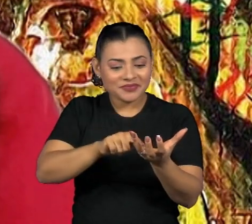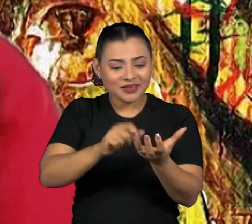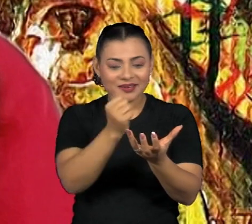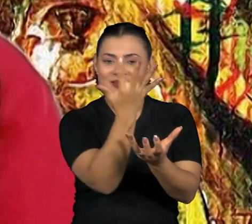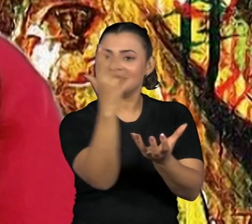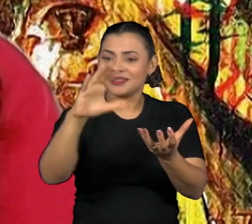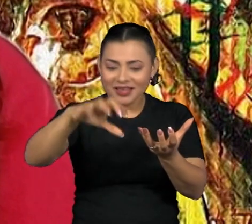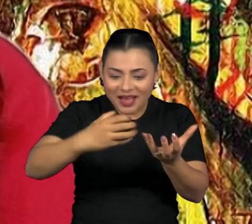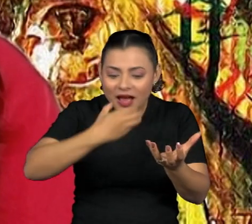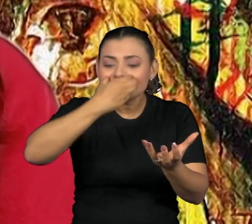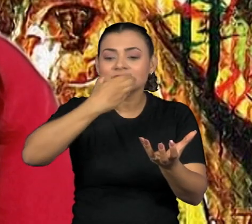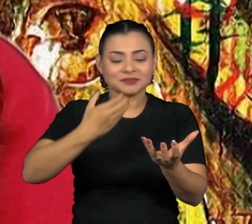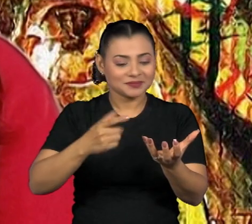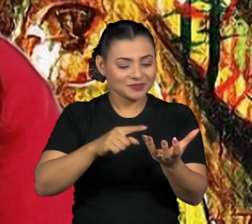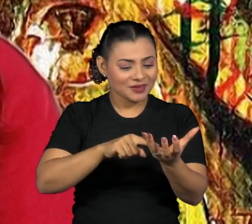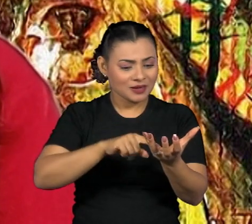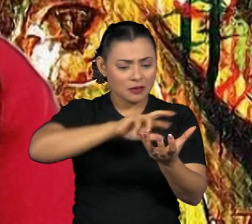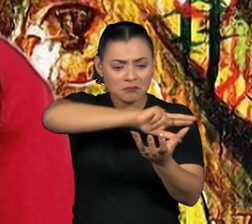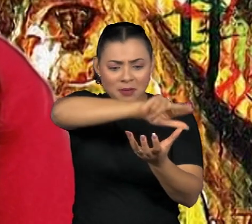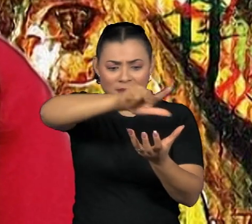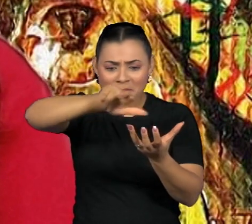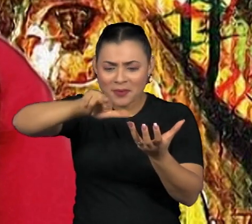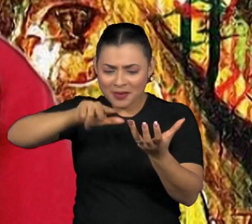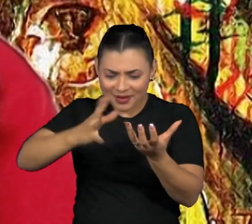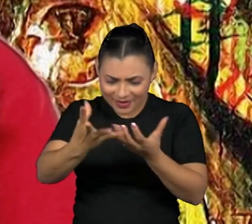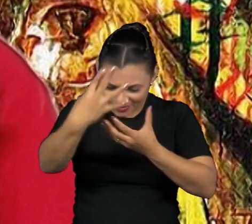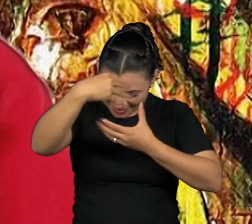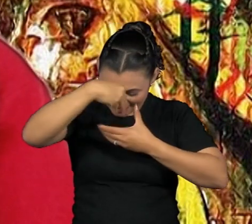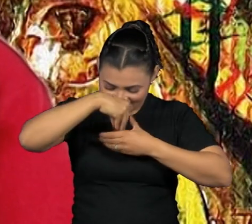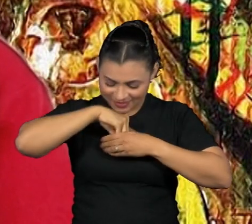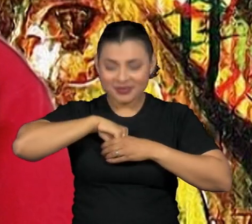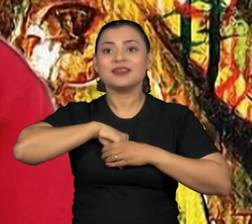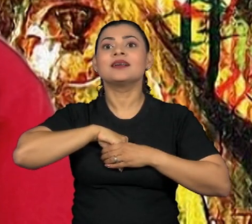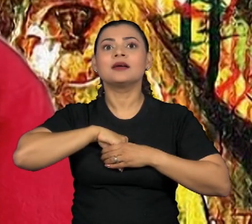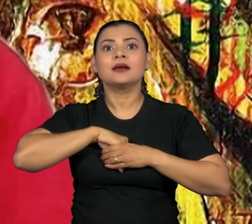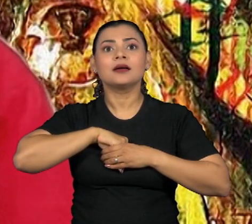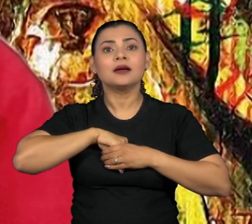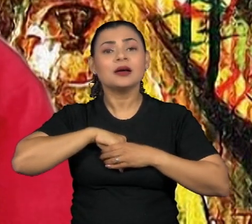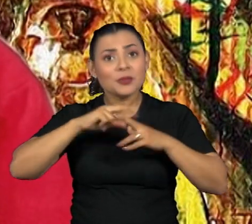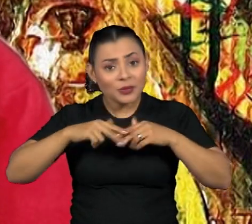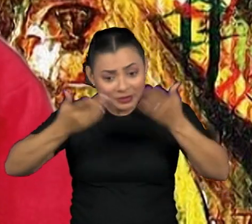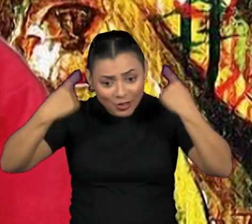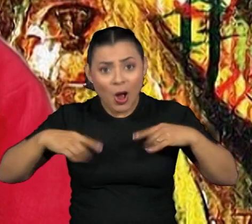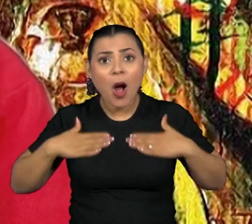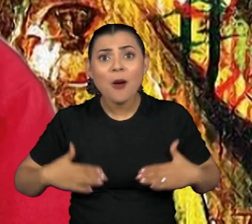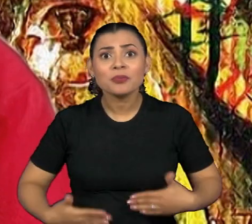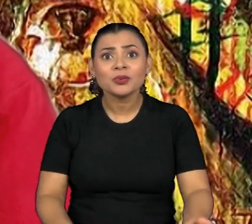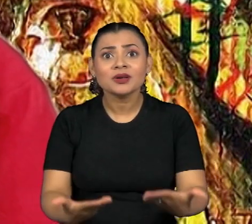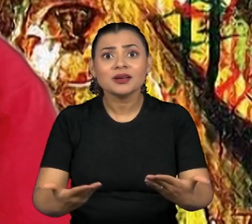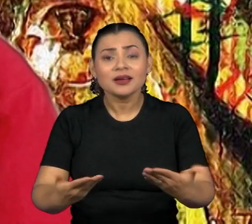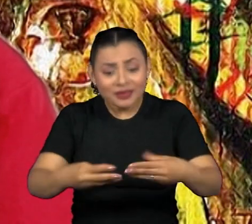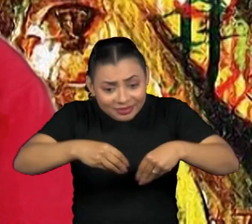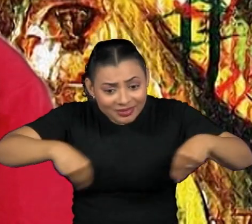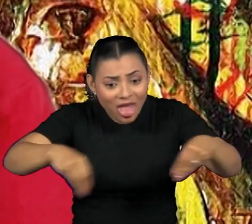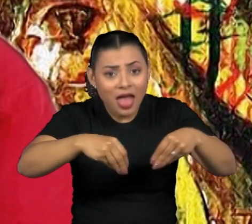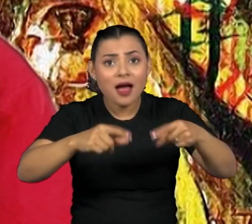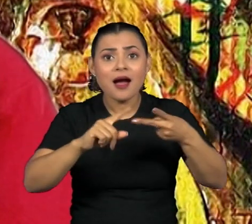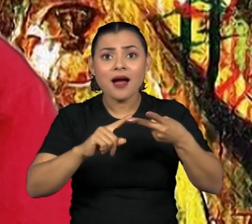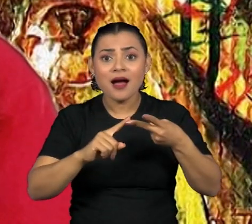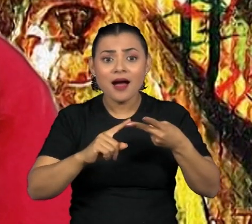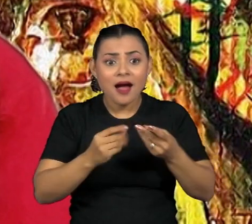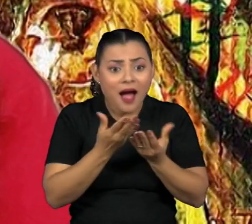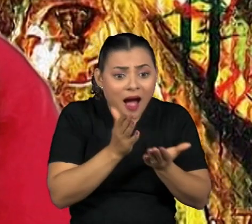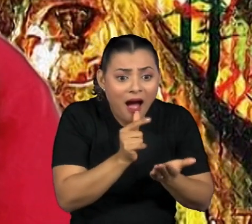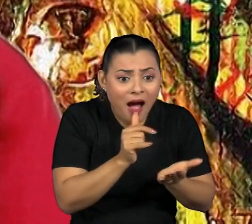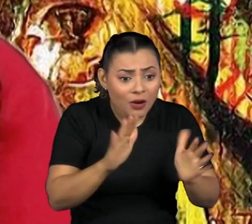toda a sua sabedoria, a forma de falar, a forma de escutar, isso tudo também vem de todo esse processo da terra, da água, né?